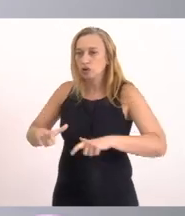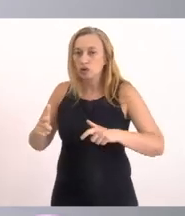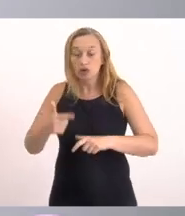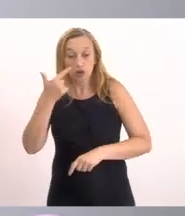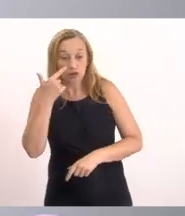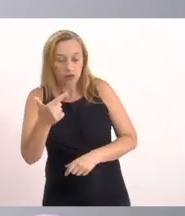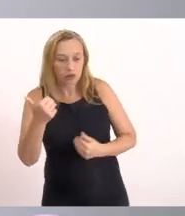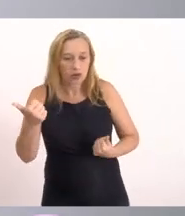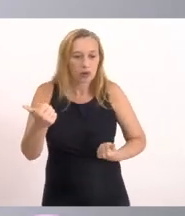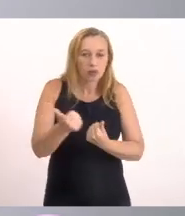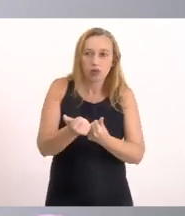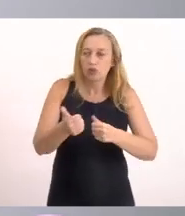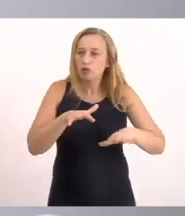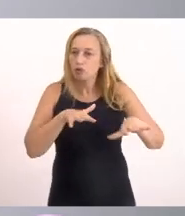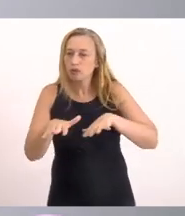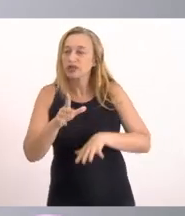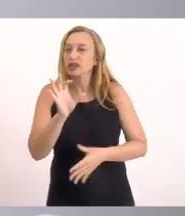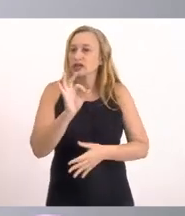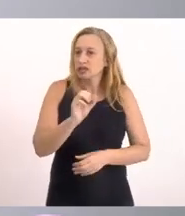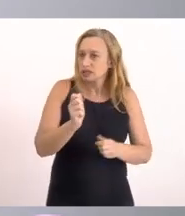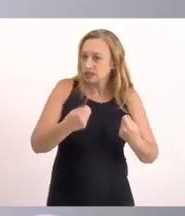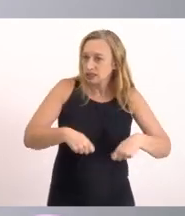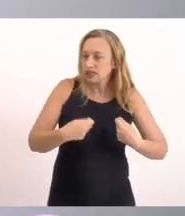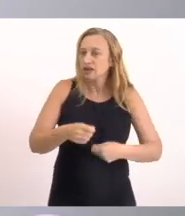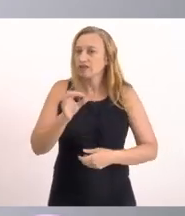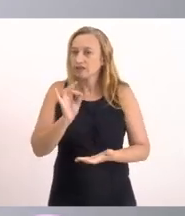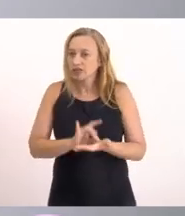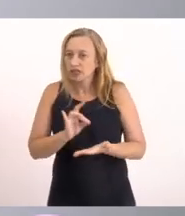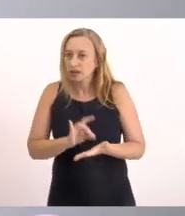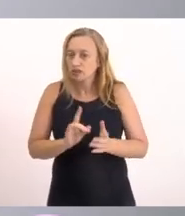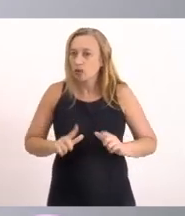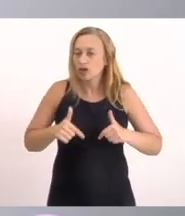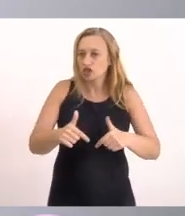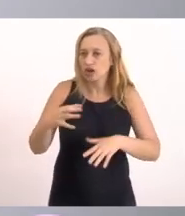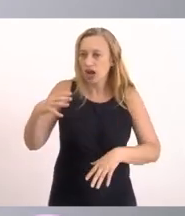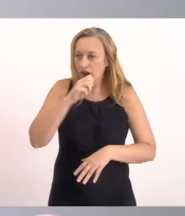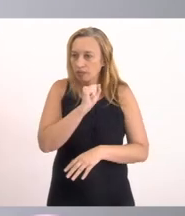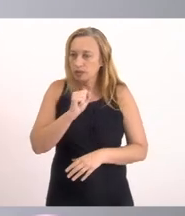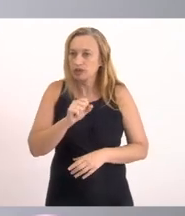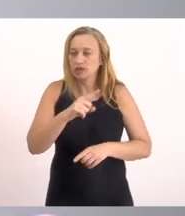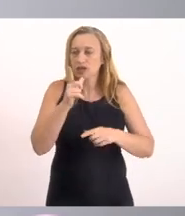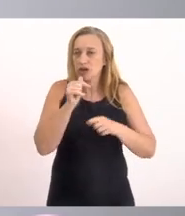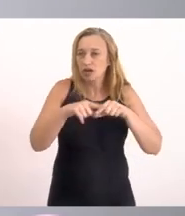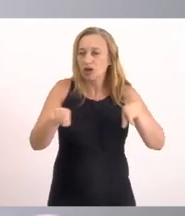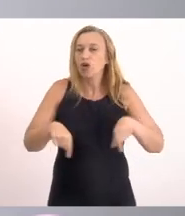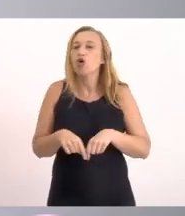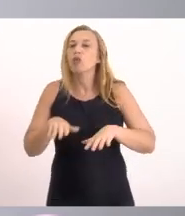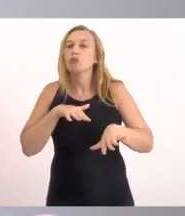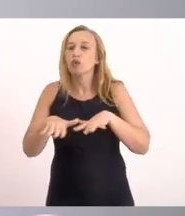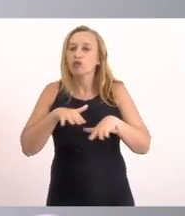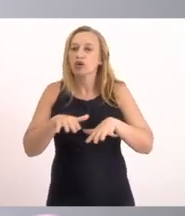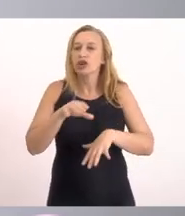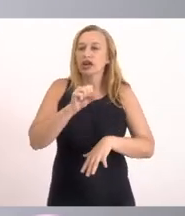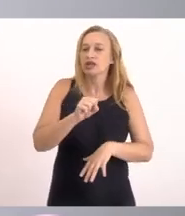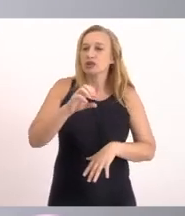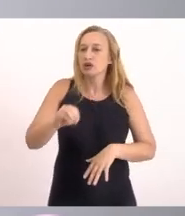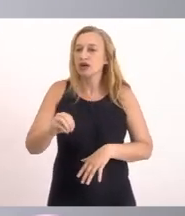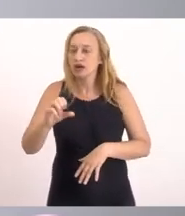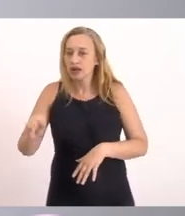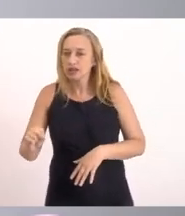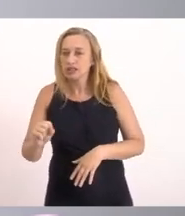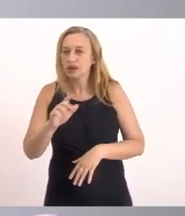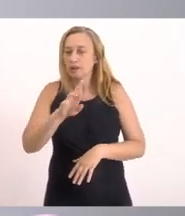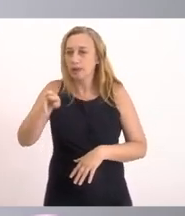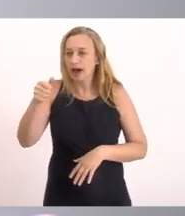apoiou O movimento Que era necessário Realmente Uma ação Urgente na lagoa Então quero deixar claro Que o movimento SOS Barra Franca